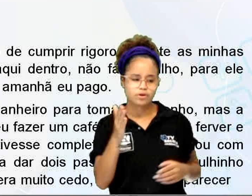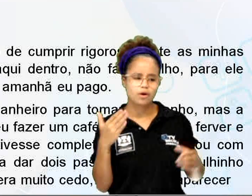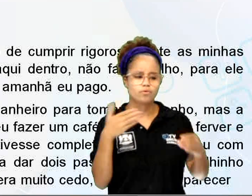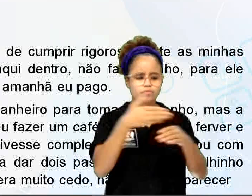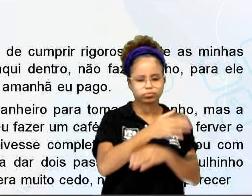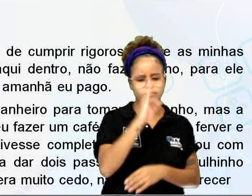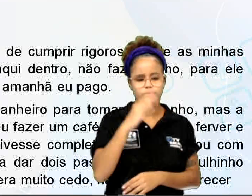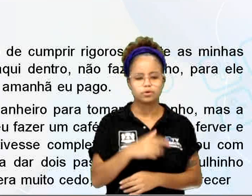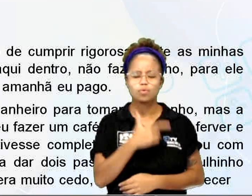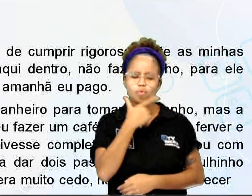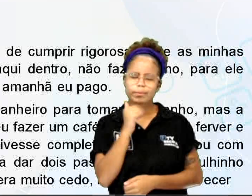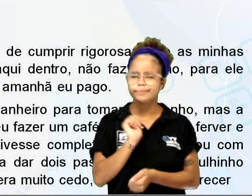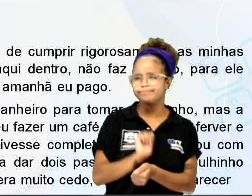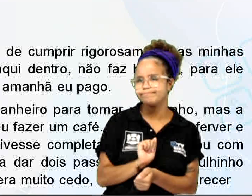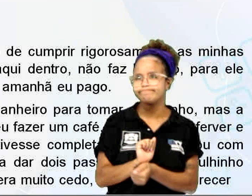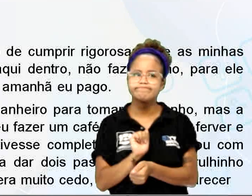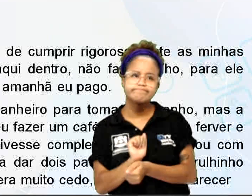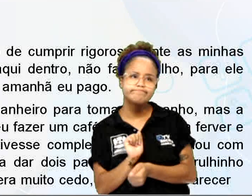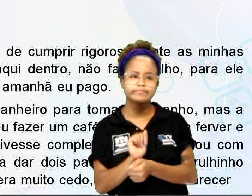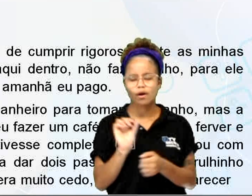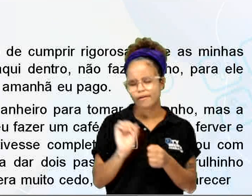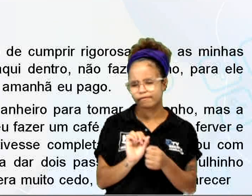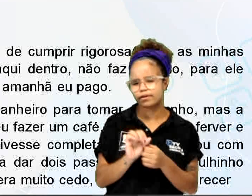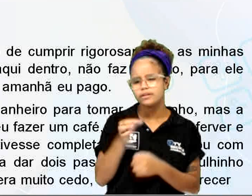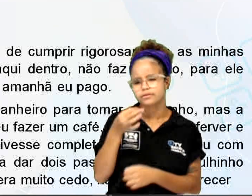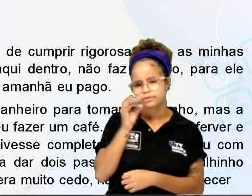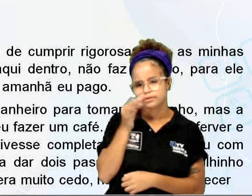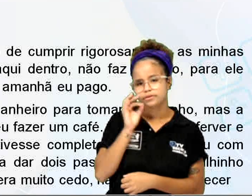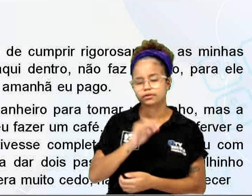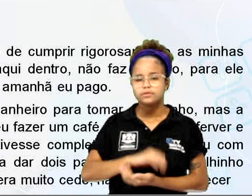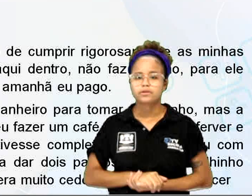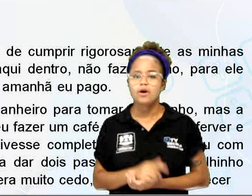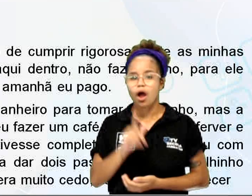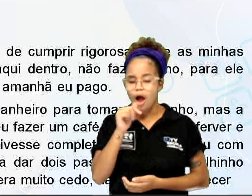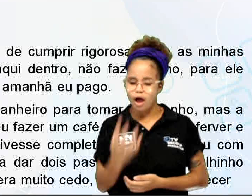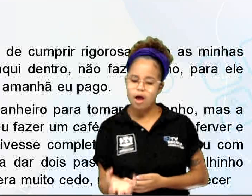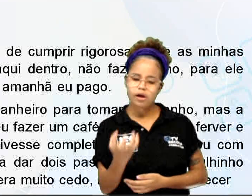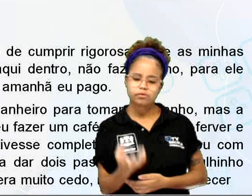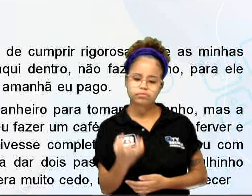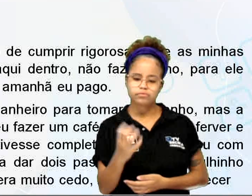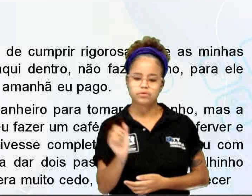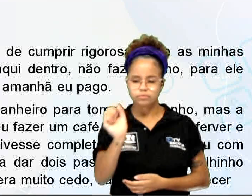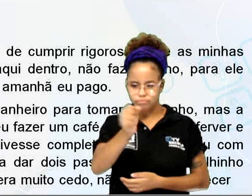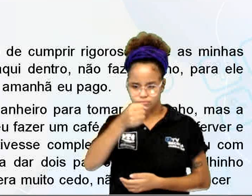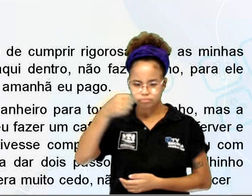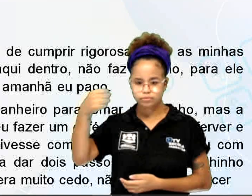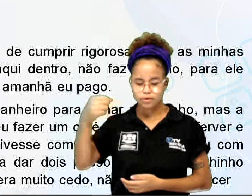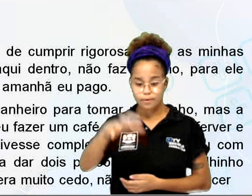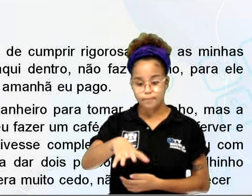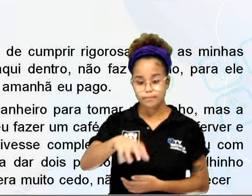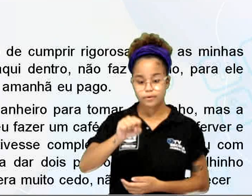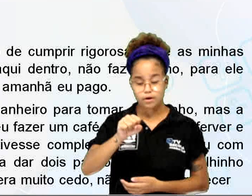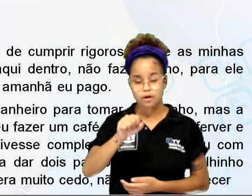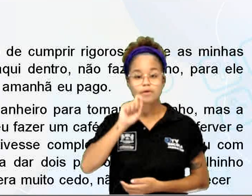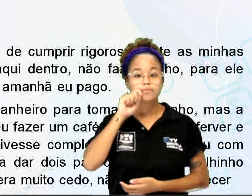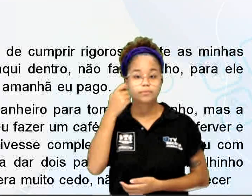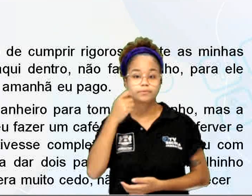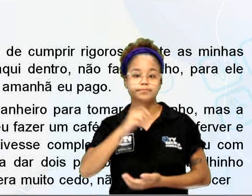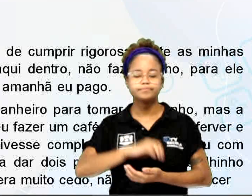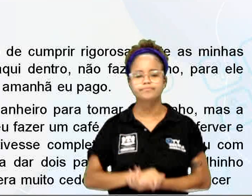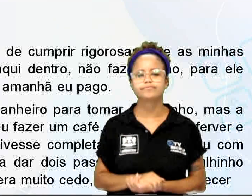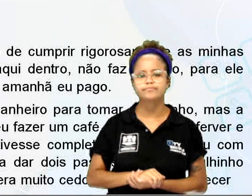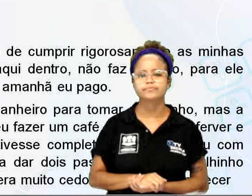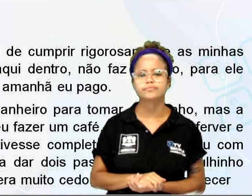Enquanto esperava, resolveu fazer um café. Pôs a água a ferver e abriu a porta de serviço para apanhar o pão. Como